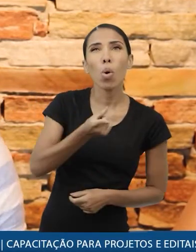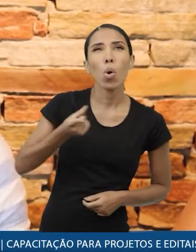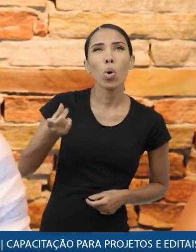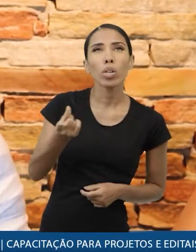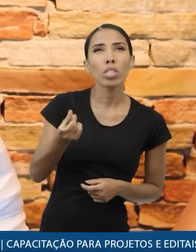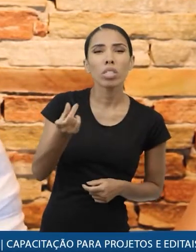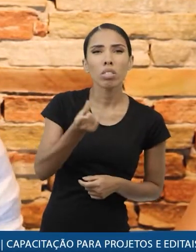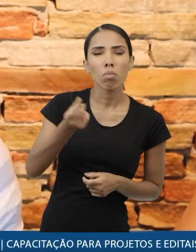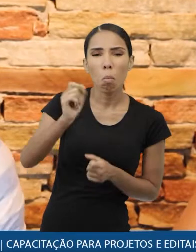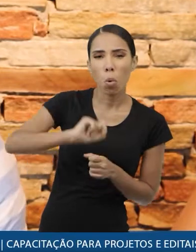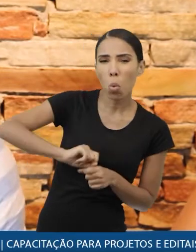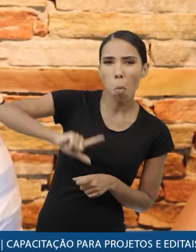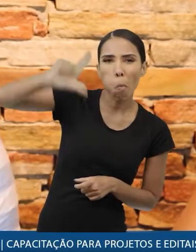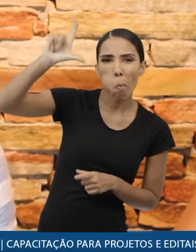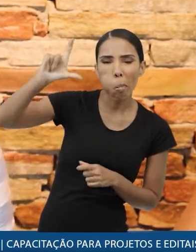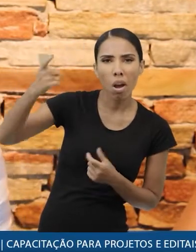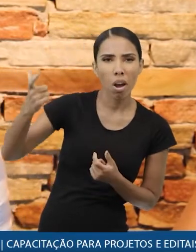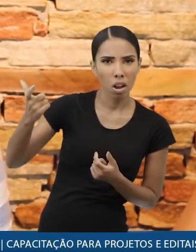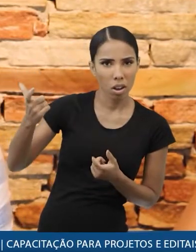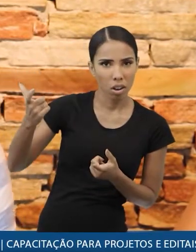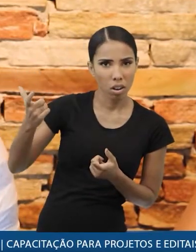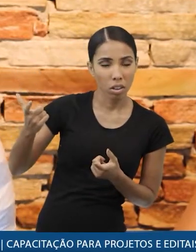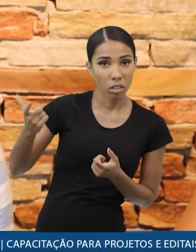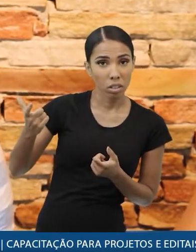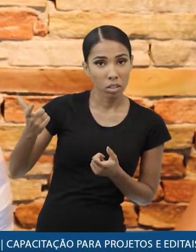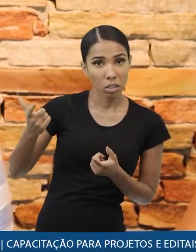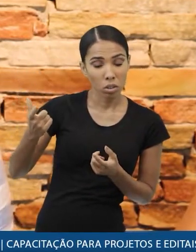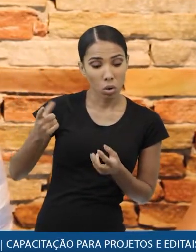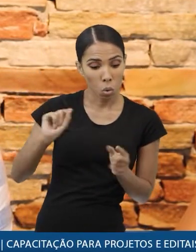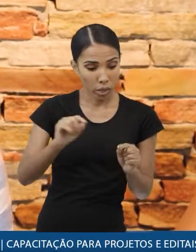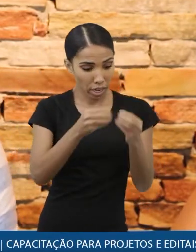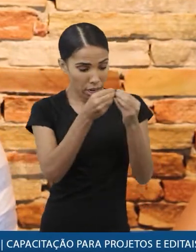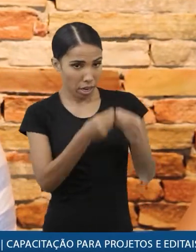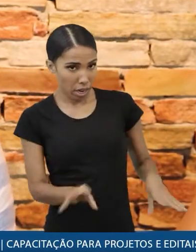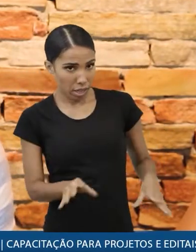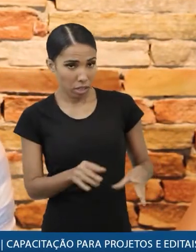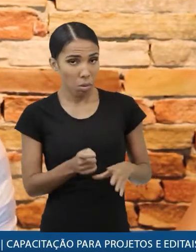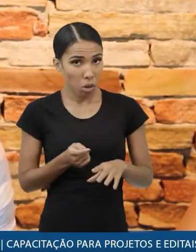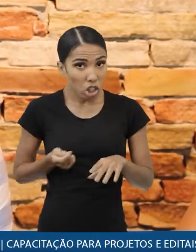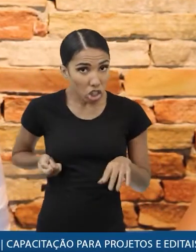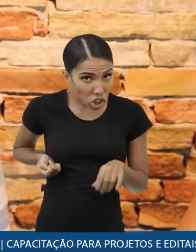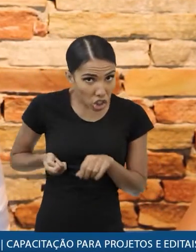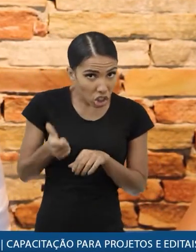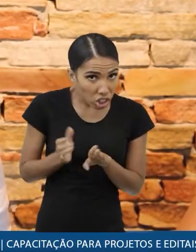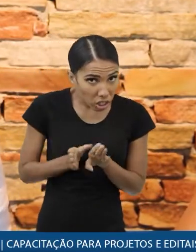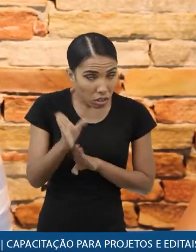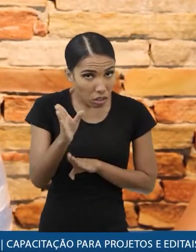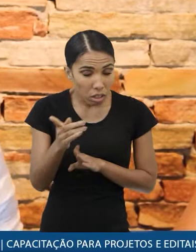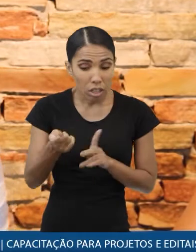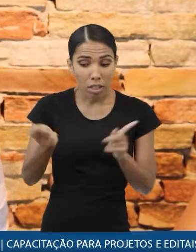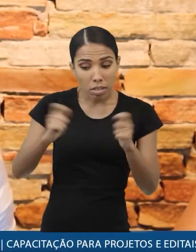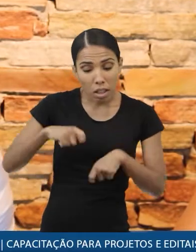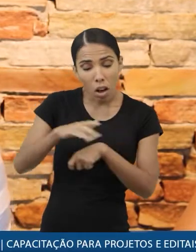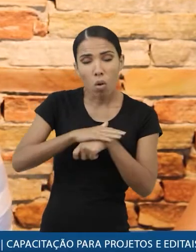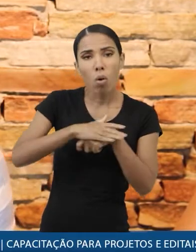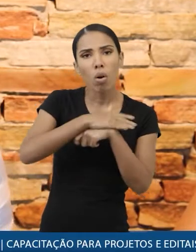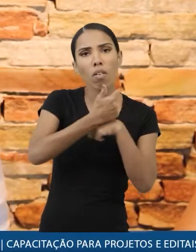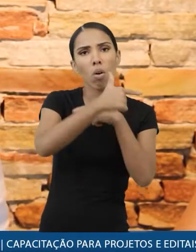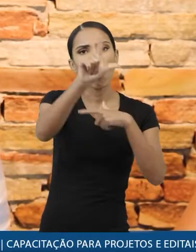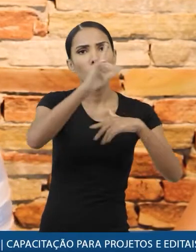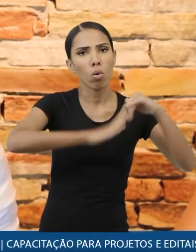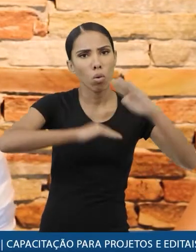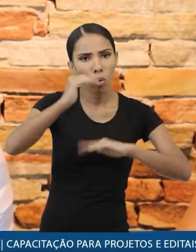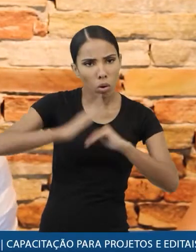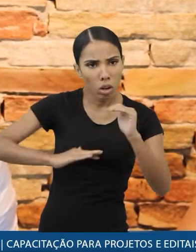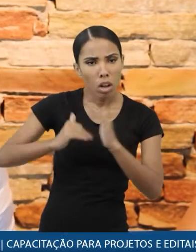arrojado com o que você vai, de fato, gastar. A nossa dica é que você possa conversar com outros profissionais,